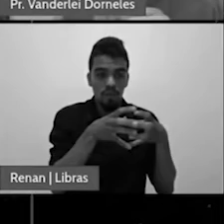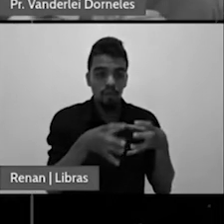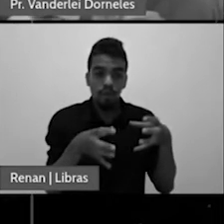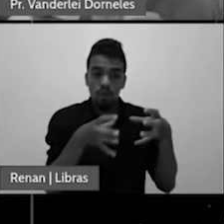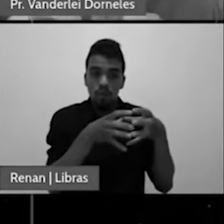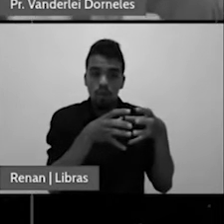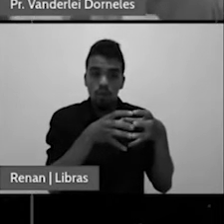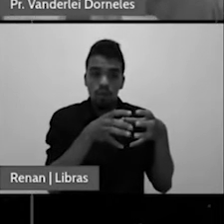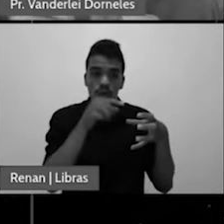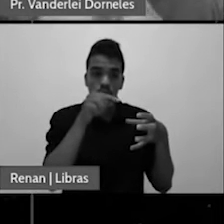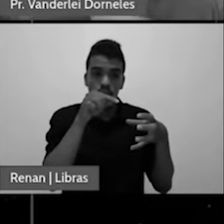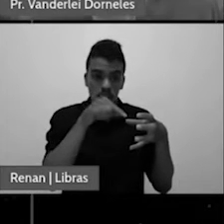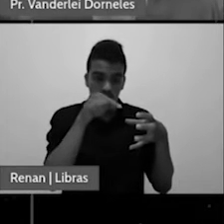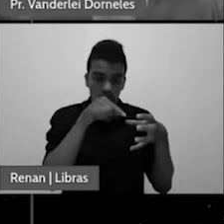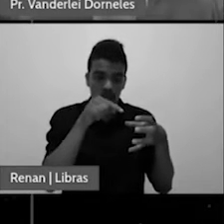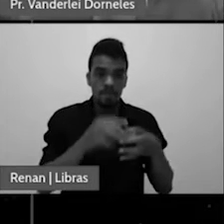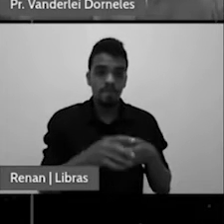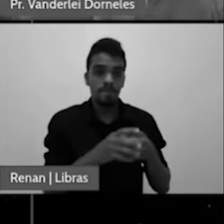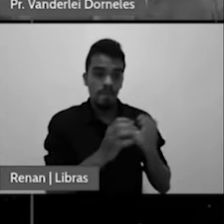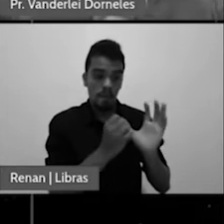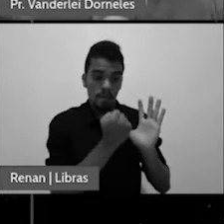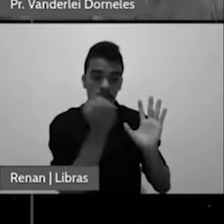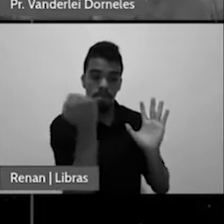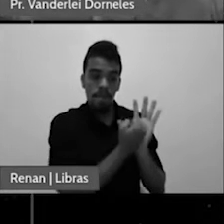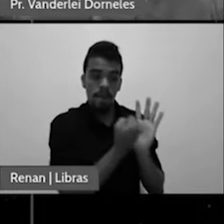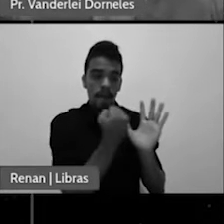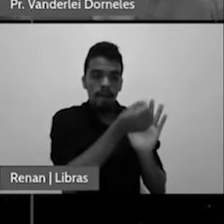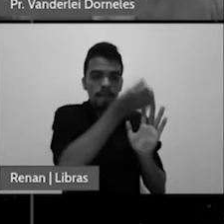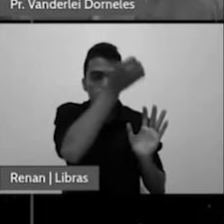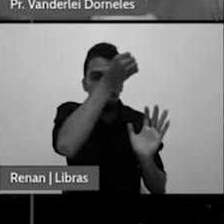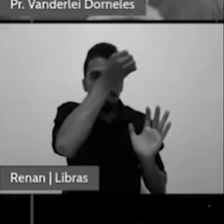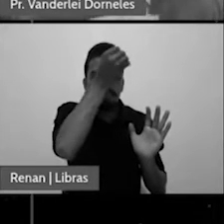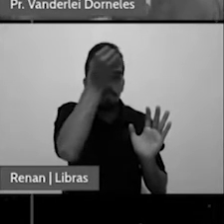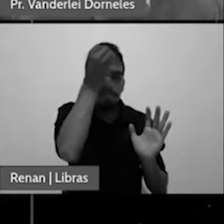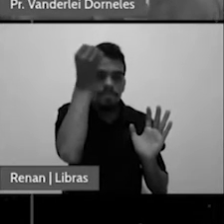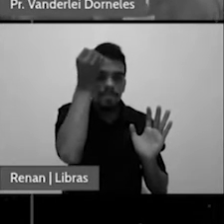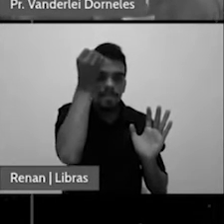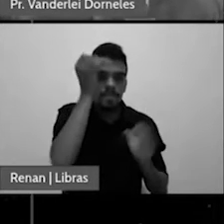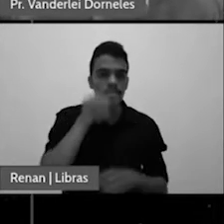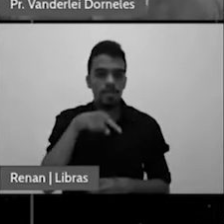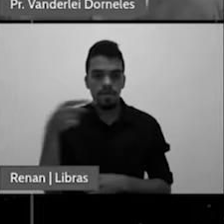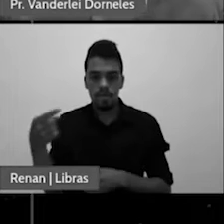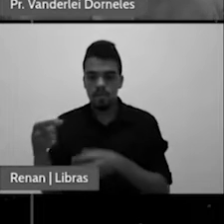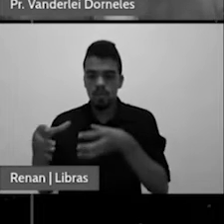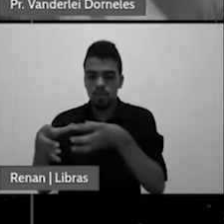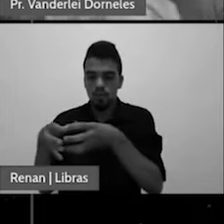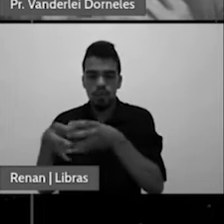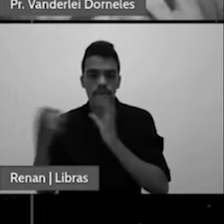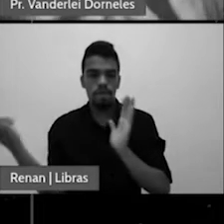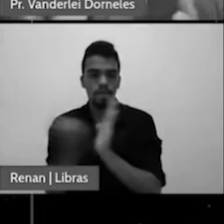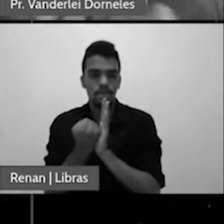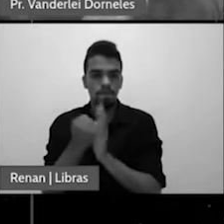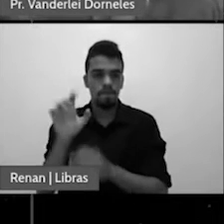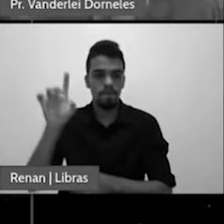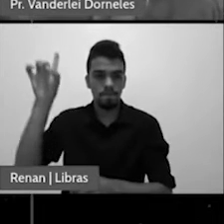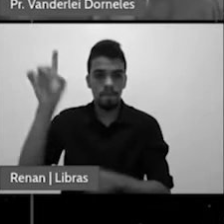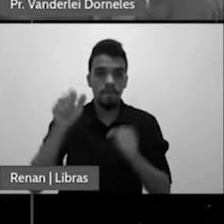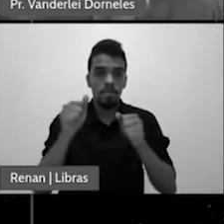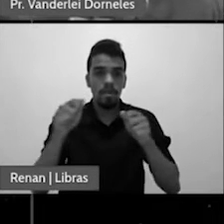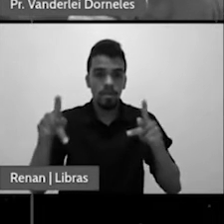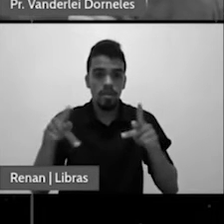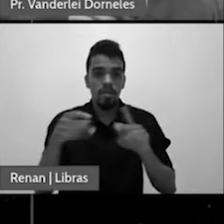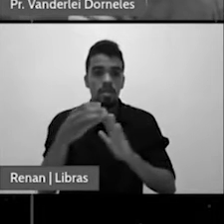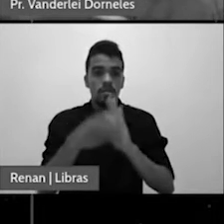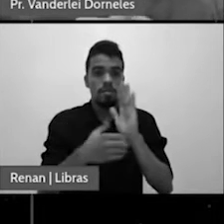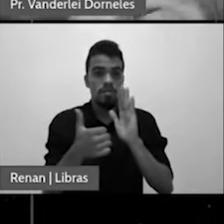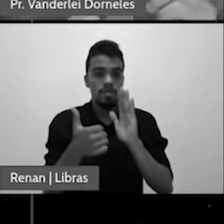pertence a Deus e tem a marca ou selo de Deus. Em Apocalipse 13 e 14, a criação está